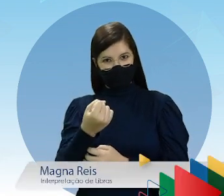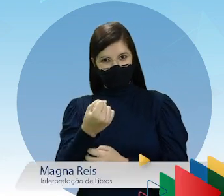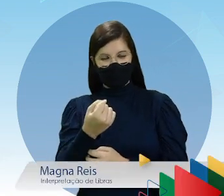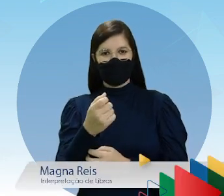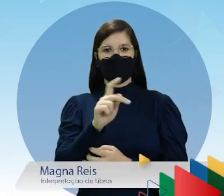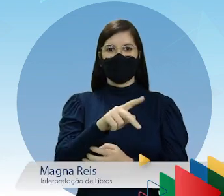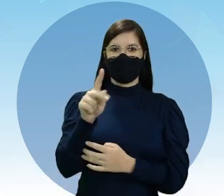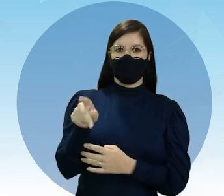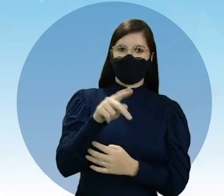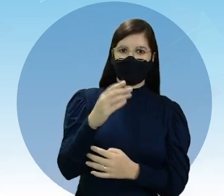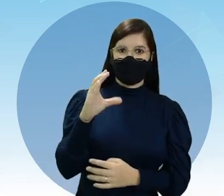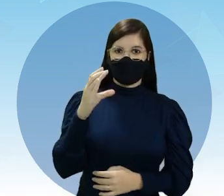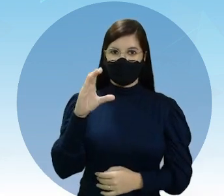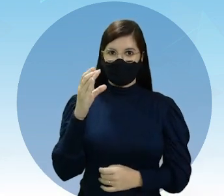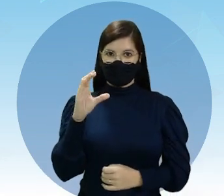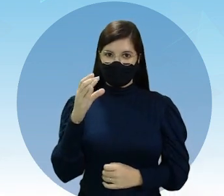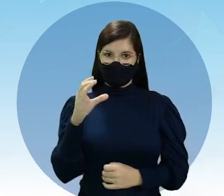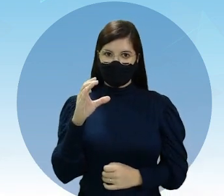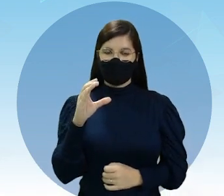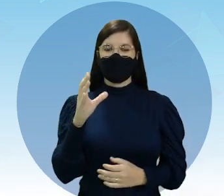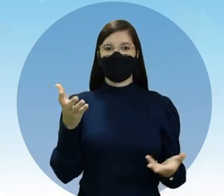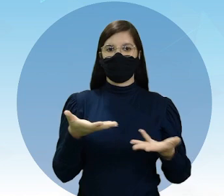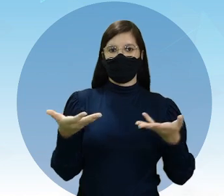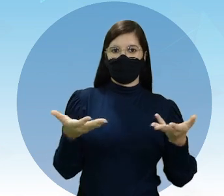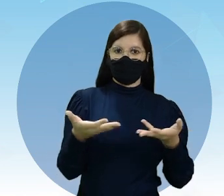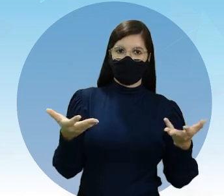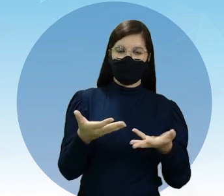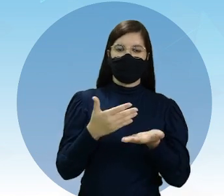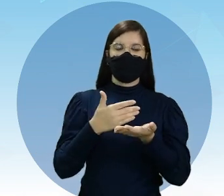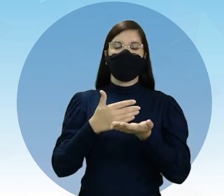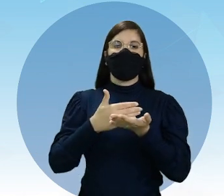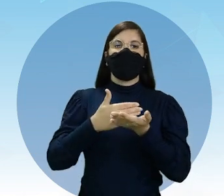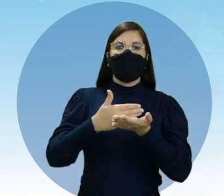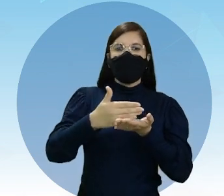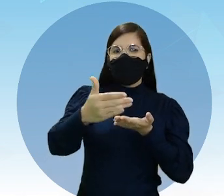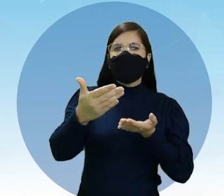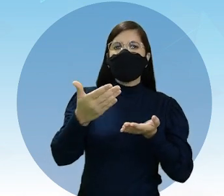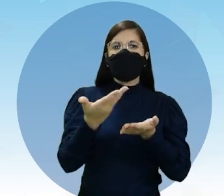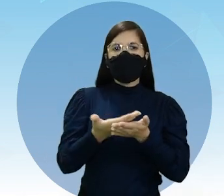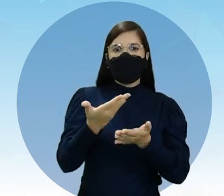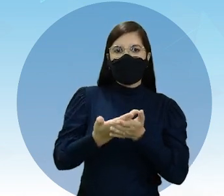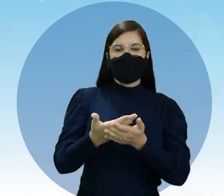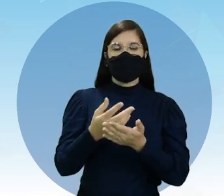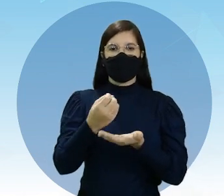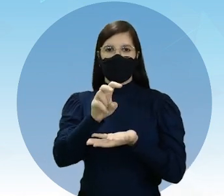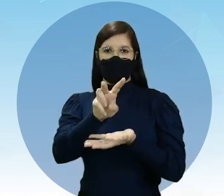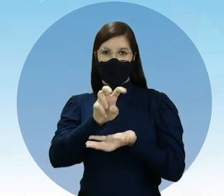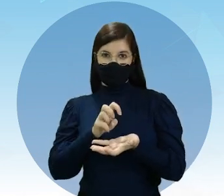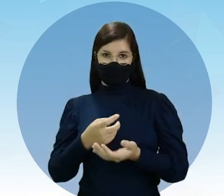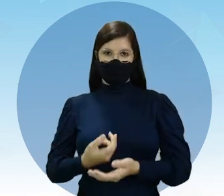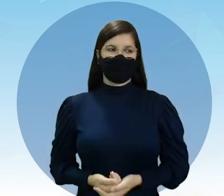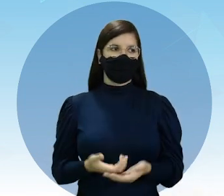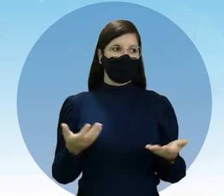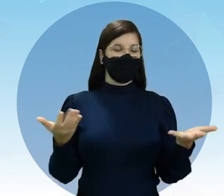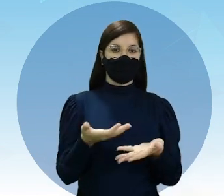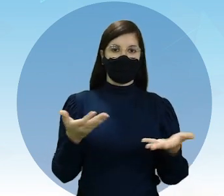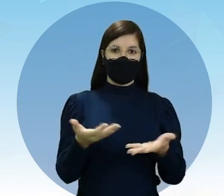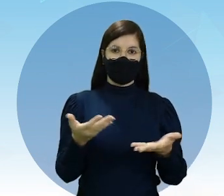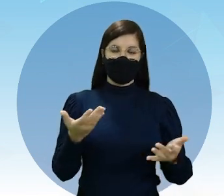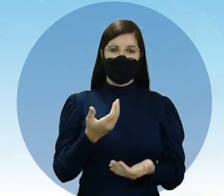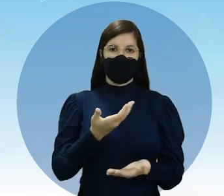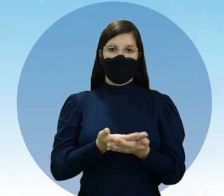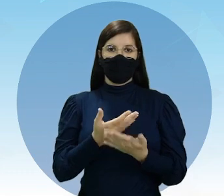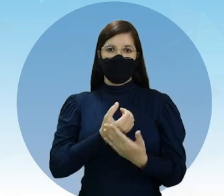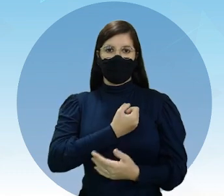eu sou professor de ciências e hoje nós iremos começar mais uma aula do EducaPé. Hoje é